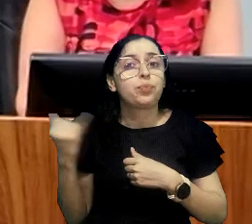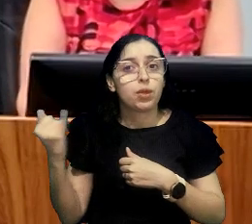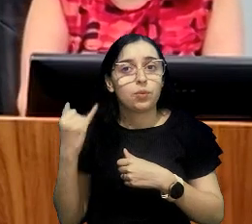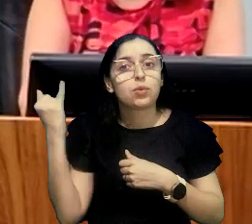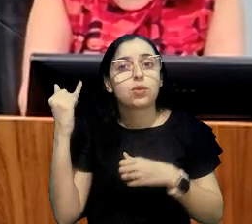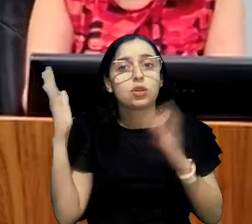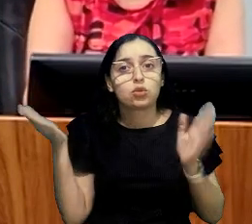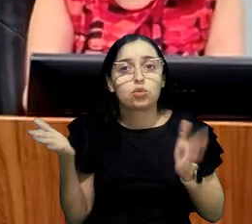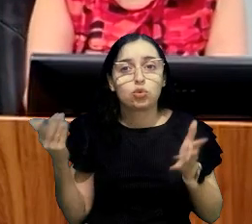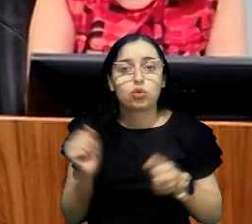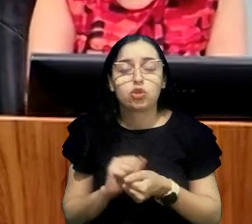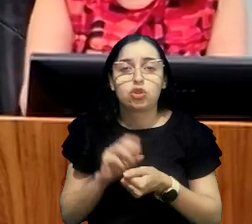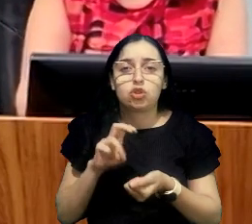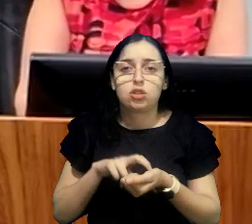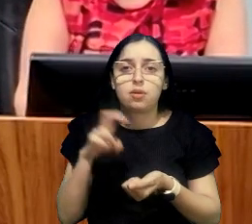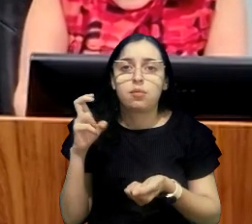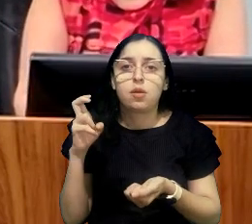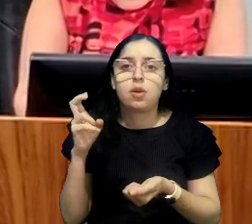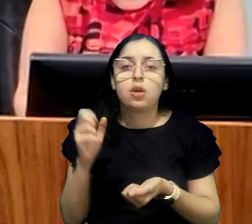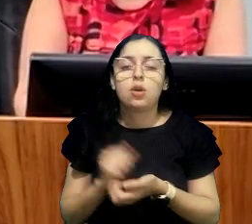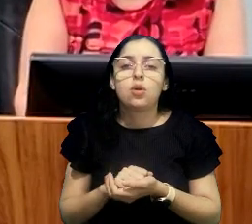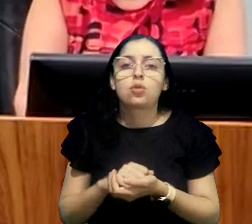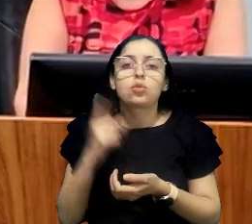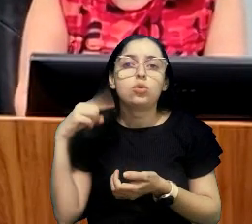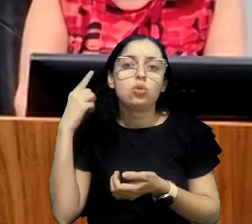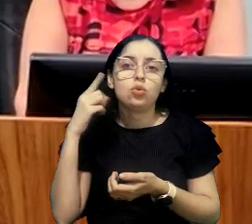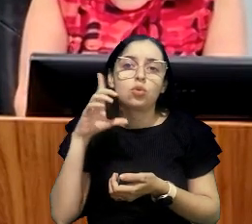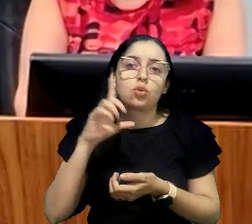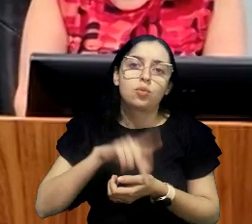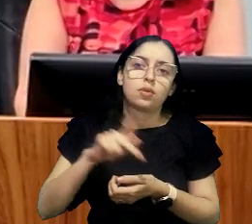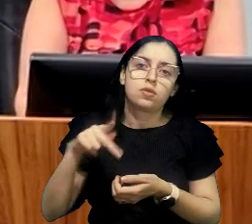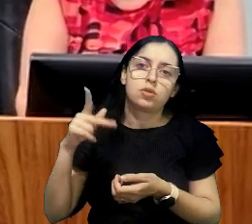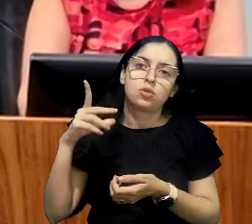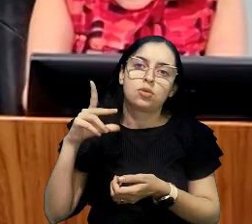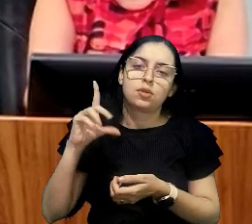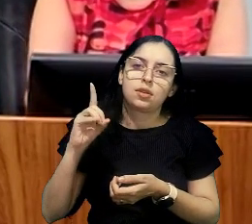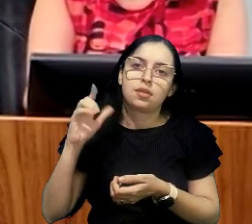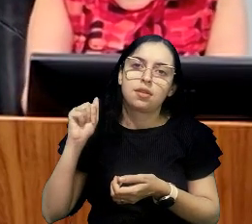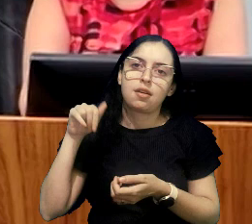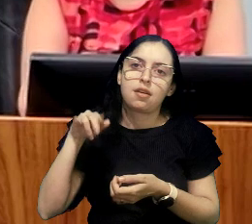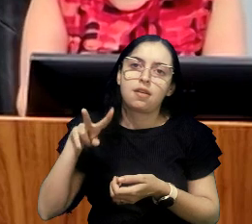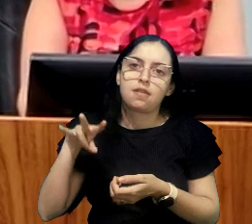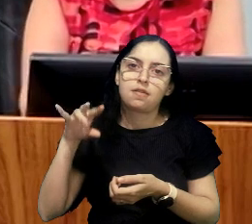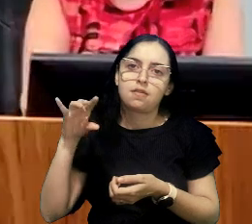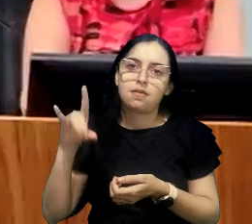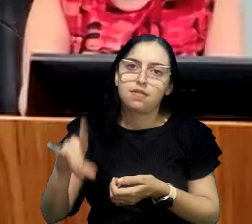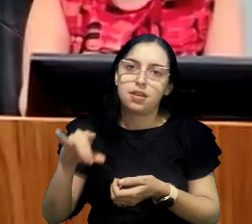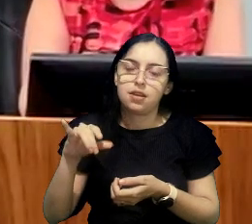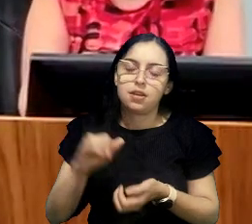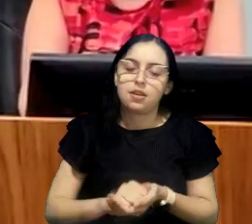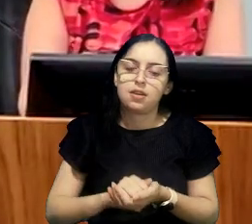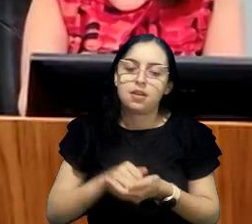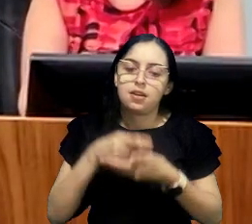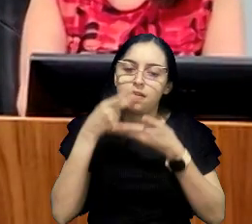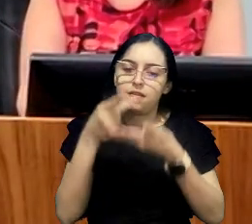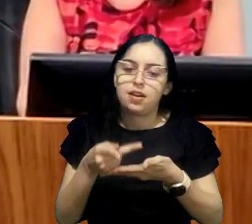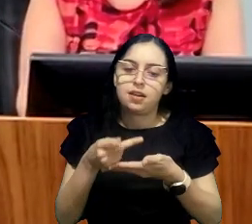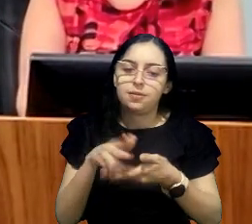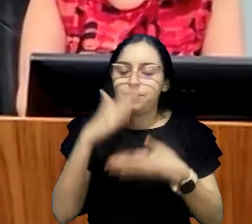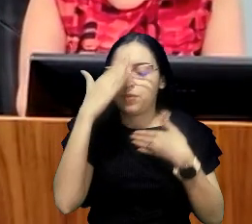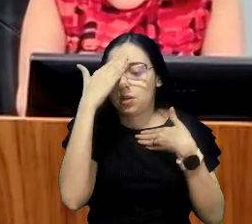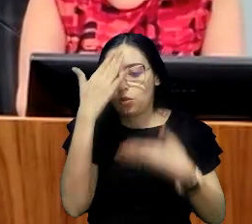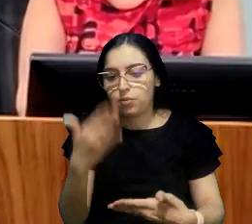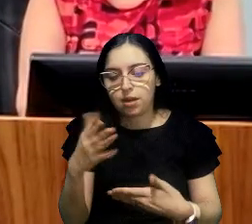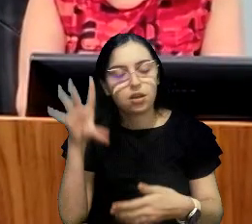manhã. Então, doutor, professor Davi, a palavra está com o senhor. Muito obrigado. Vocês me